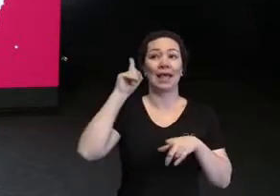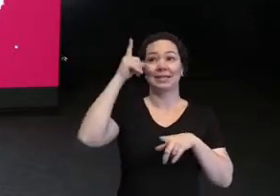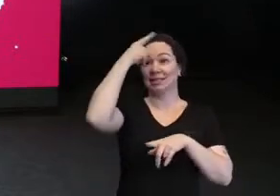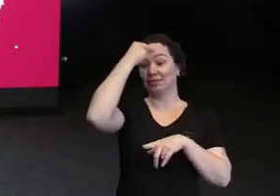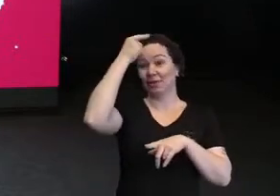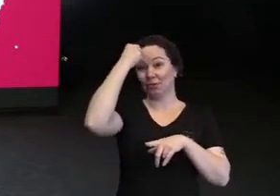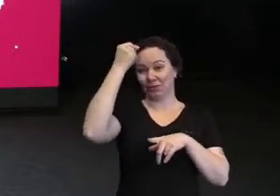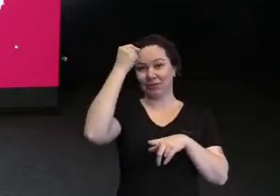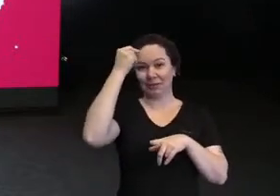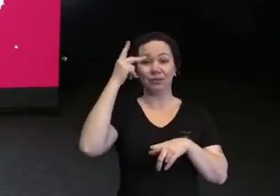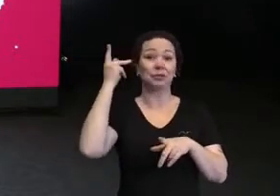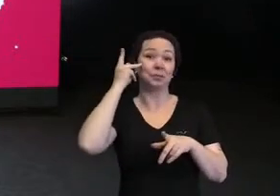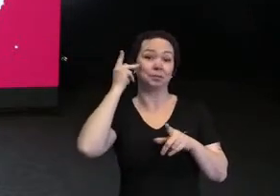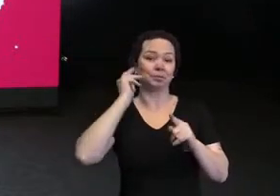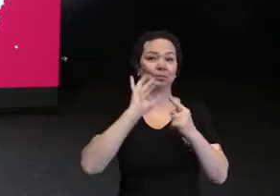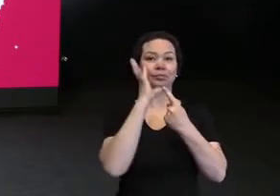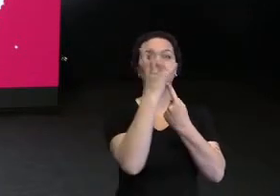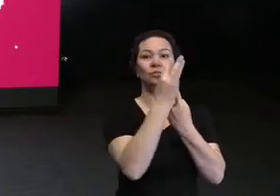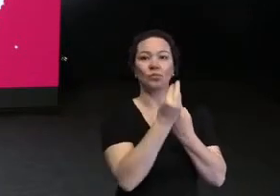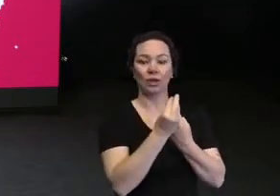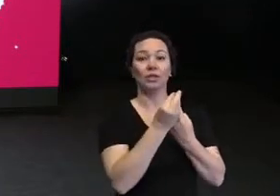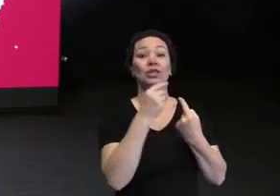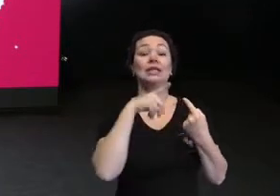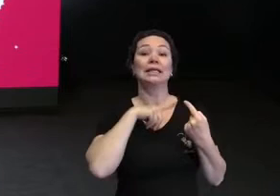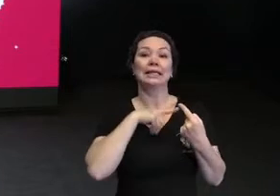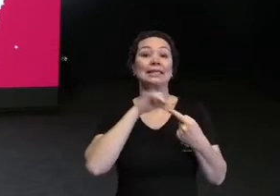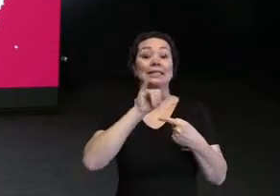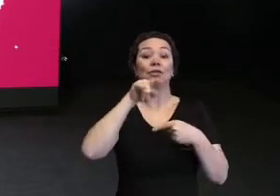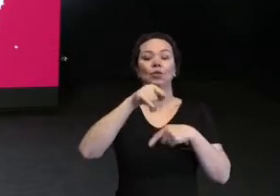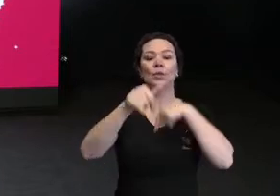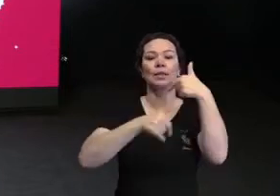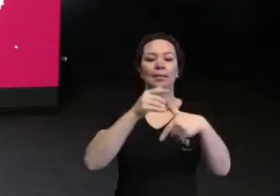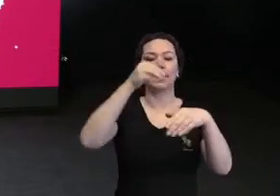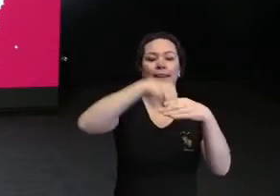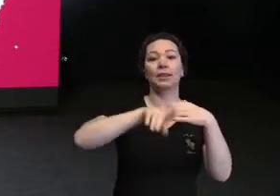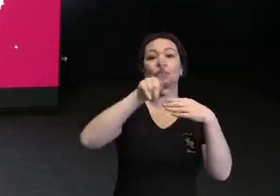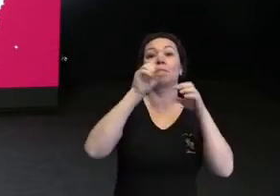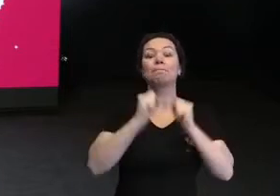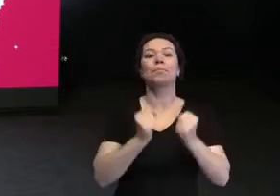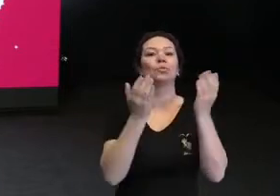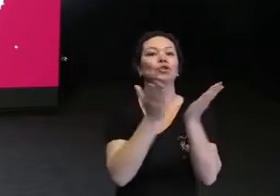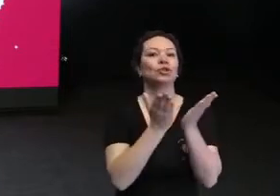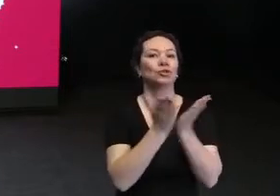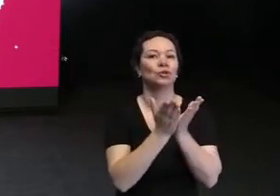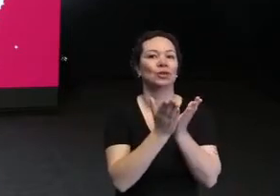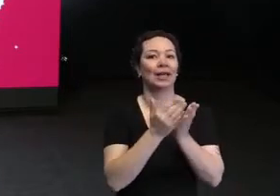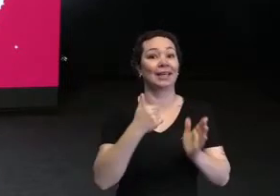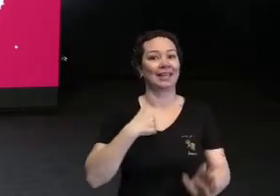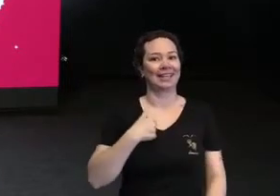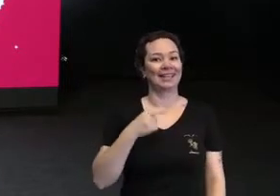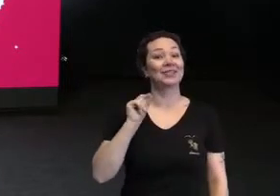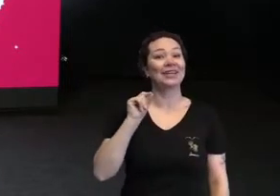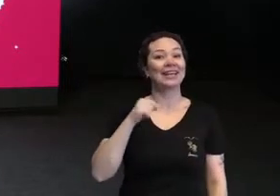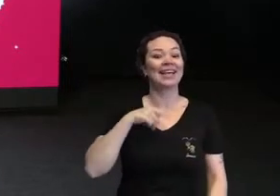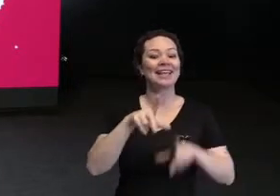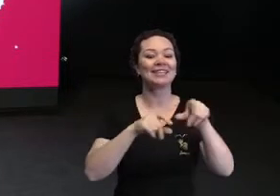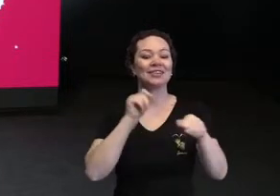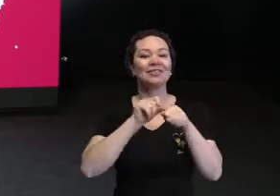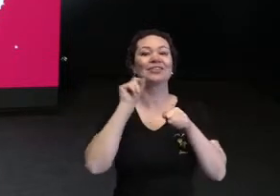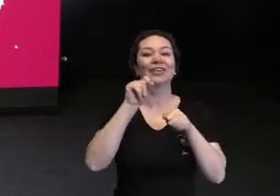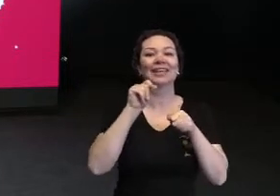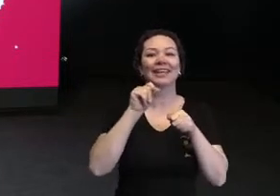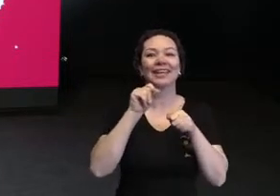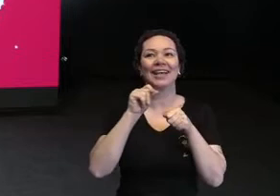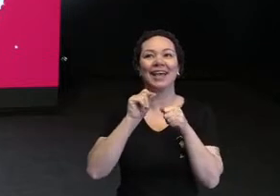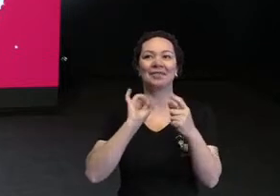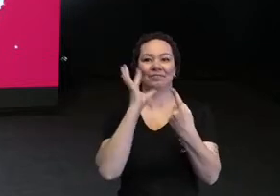um intercâmbio entre outras faculdades que, se você trabalhasse lá, você podia estudar. E aí, eu, muito rico, escolhi fazer Belas